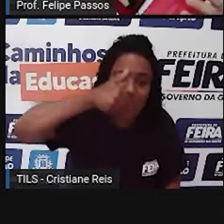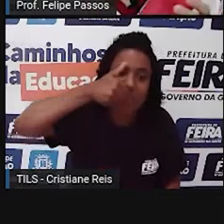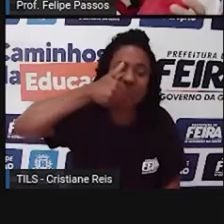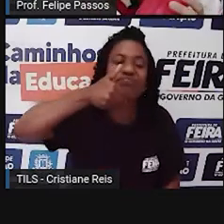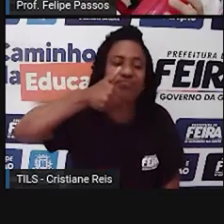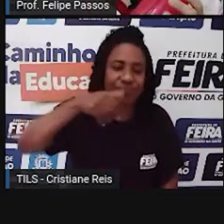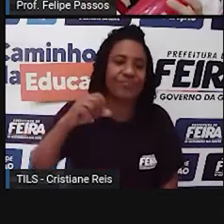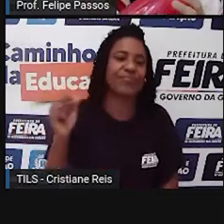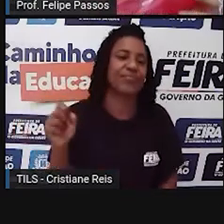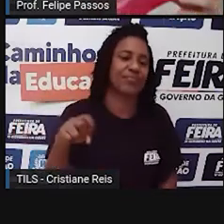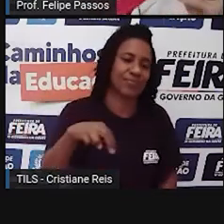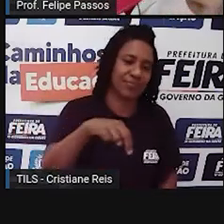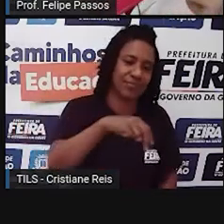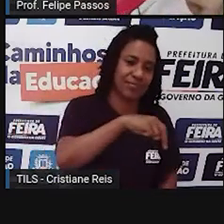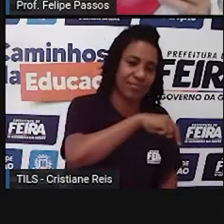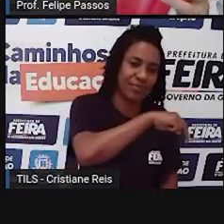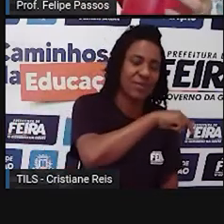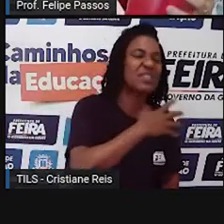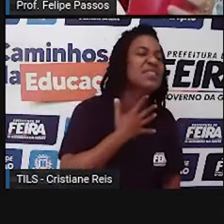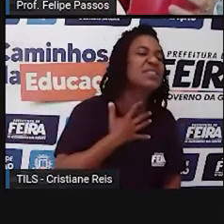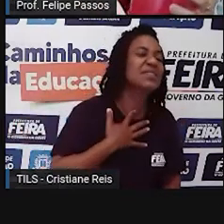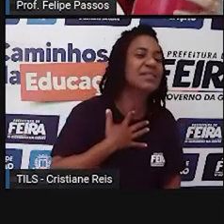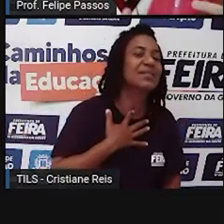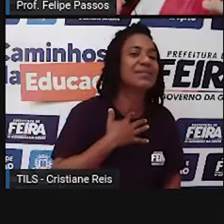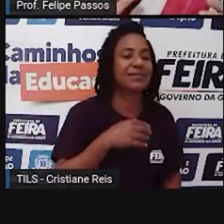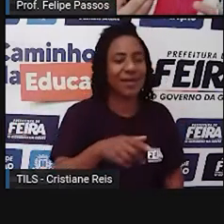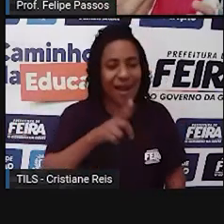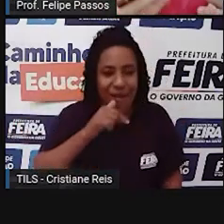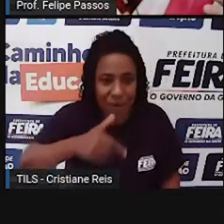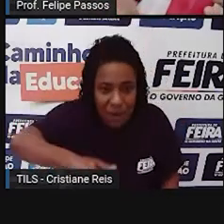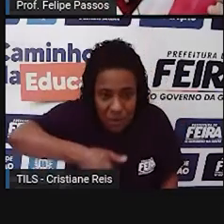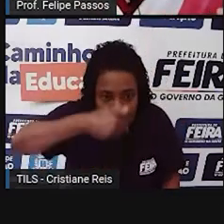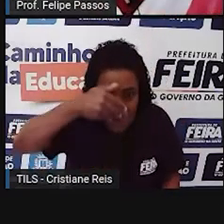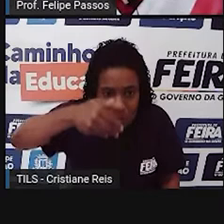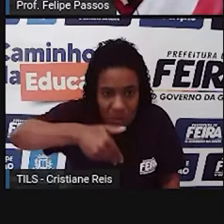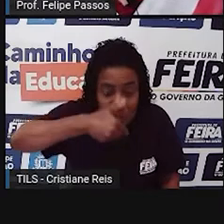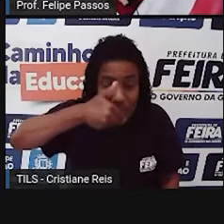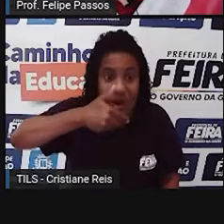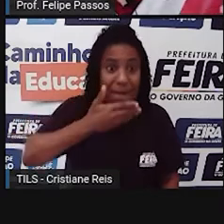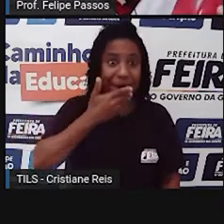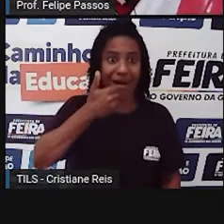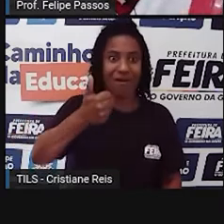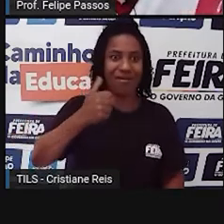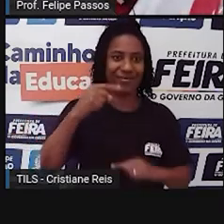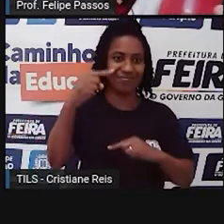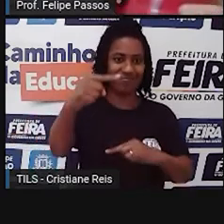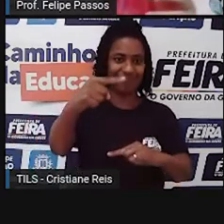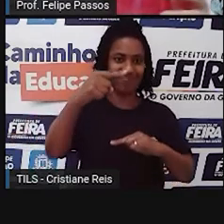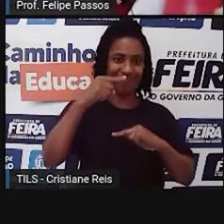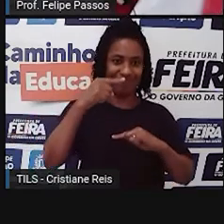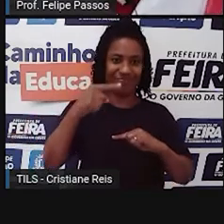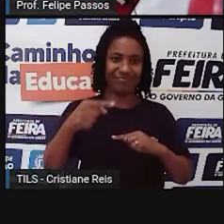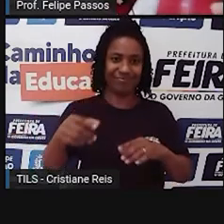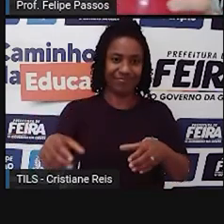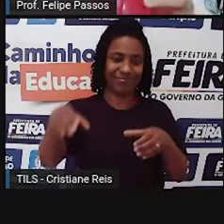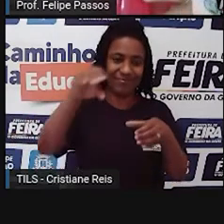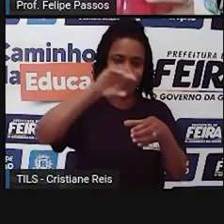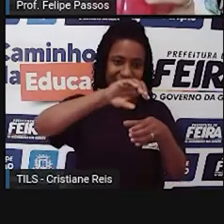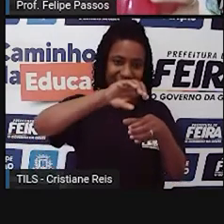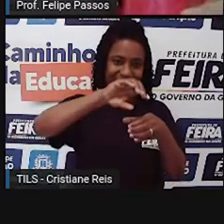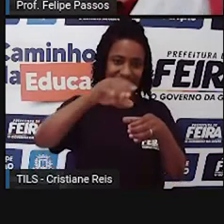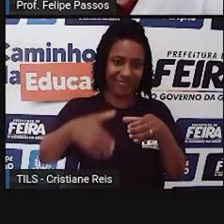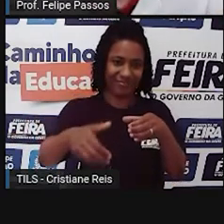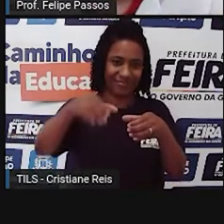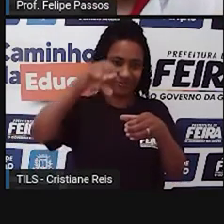uma garrafa. Oh! Isso é uma ferramenta, pessoal, porque ela carrega água pra onde eu quiser levar essa água. Deixa eu ver. Enquadramento.